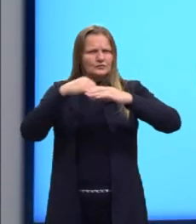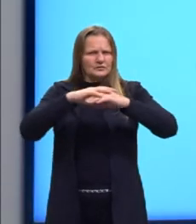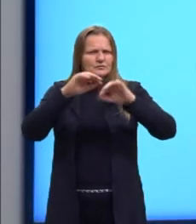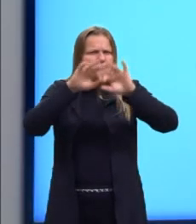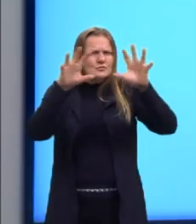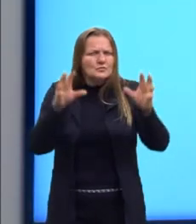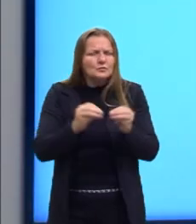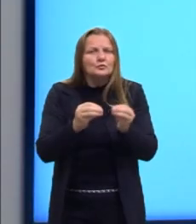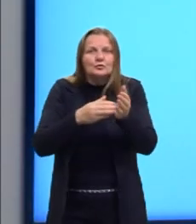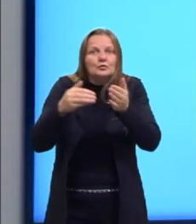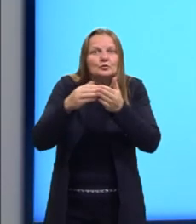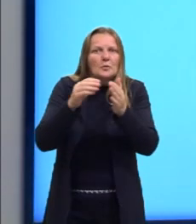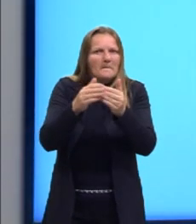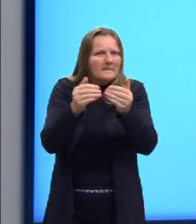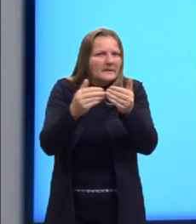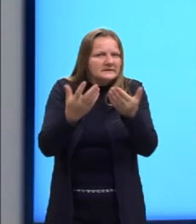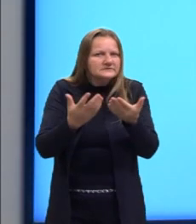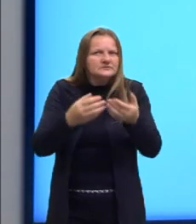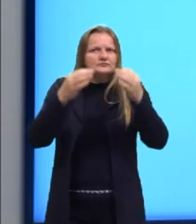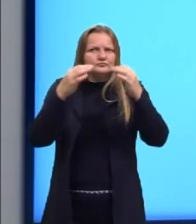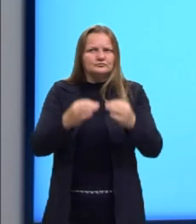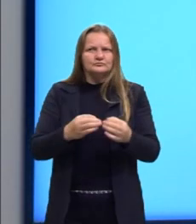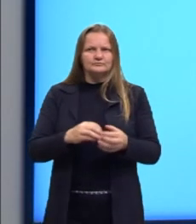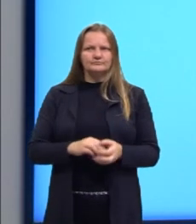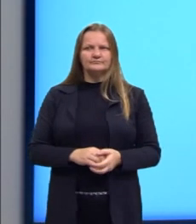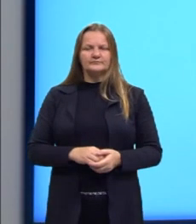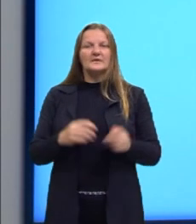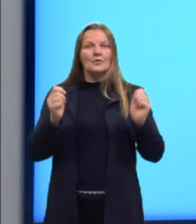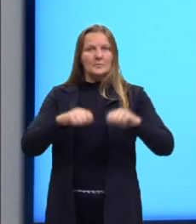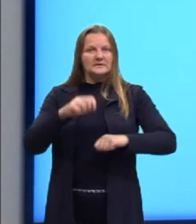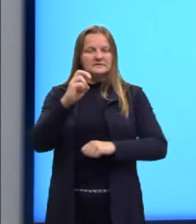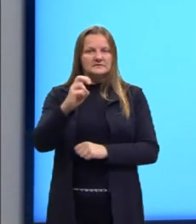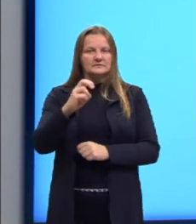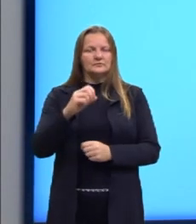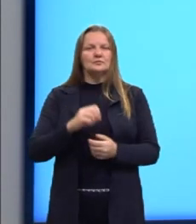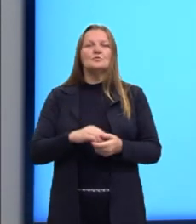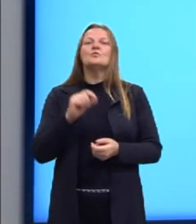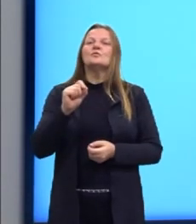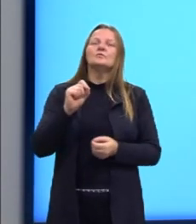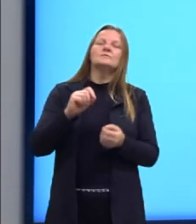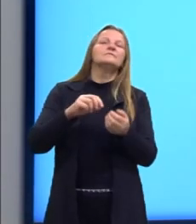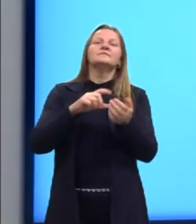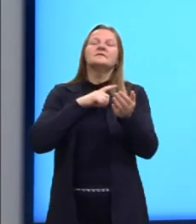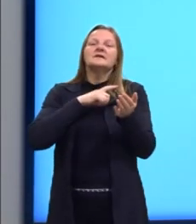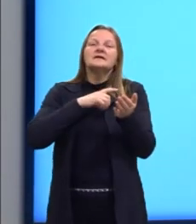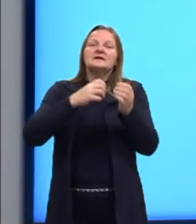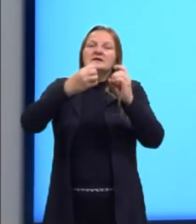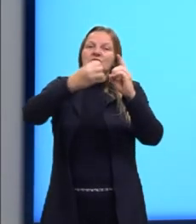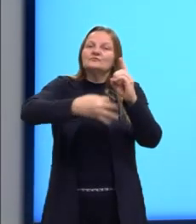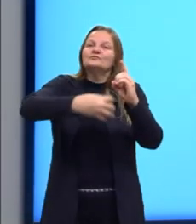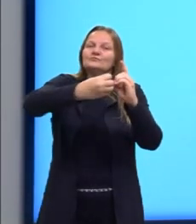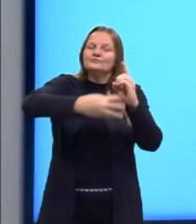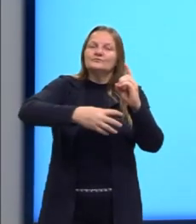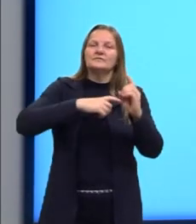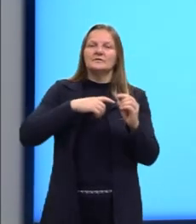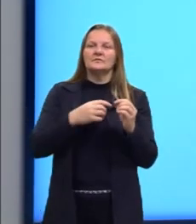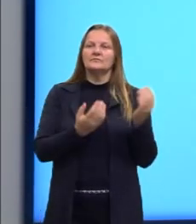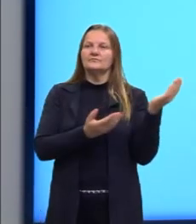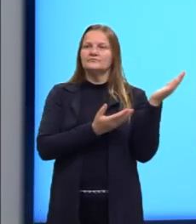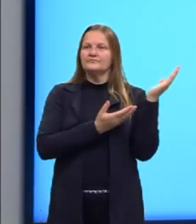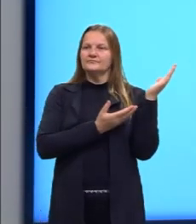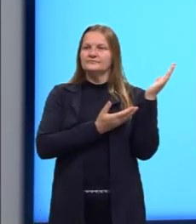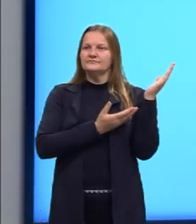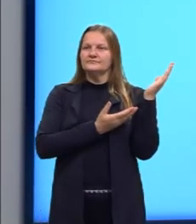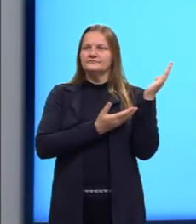com tudo o que se pede. A competência 5, então, ela é definida da seguinte maneira.